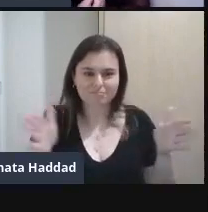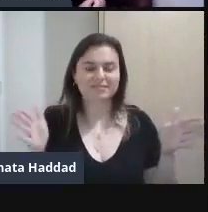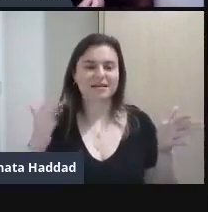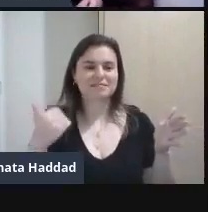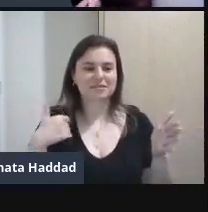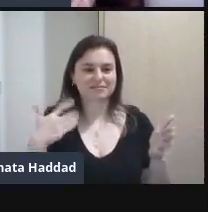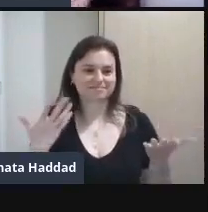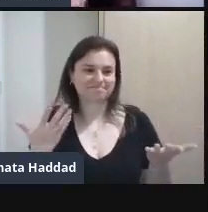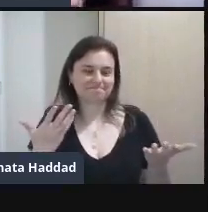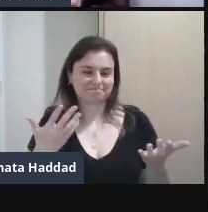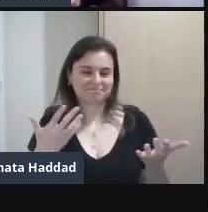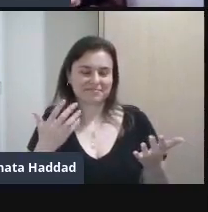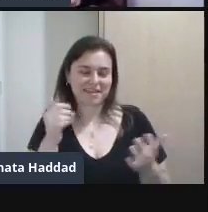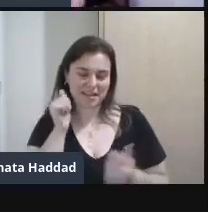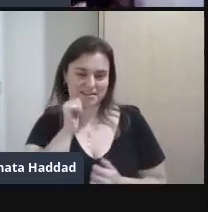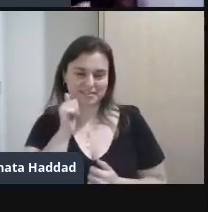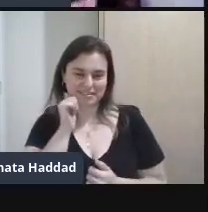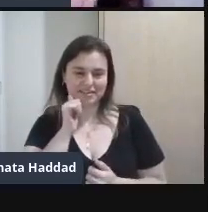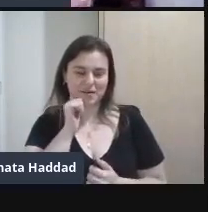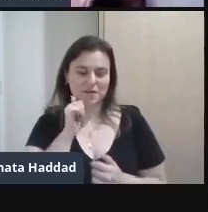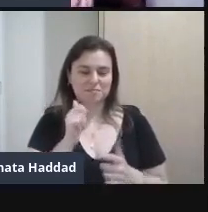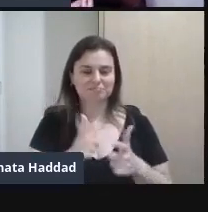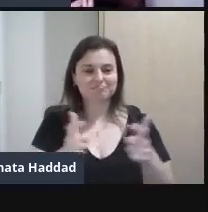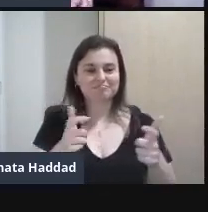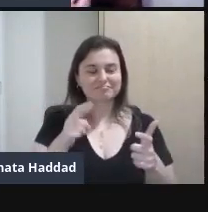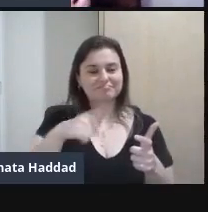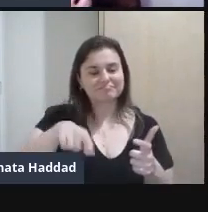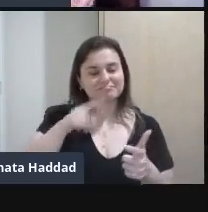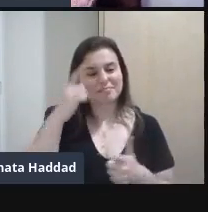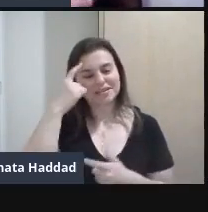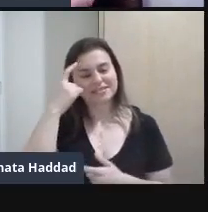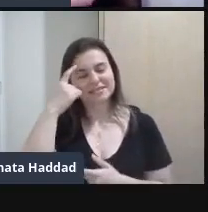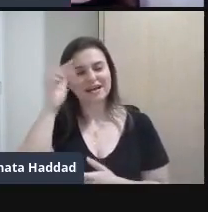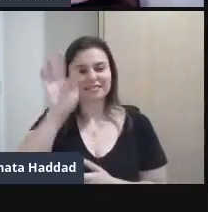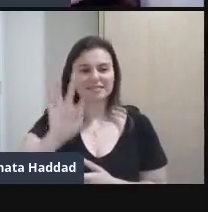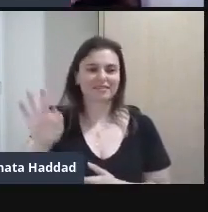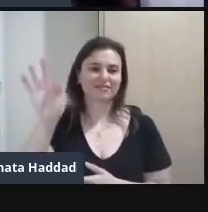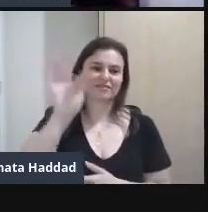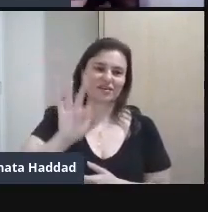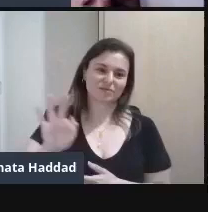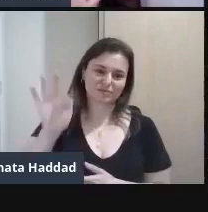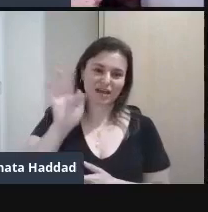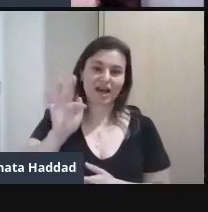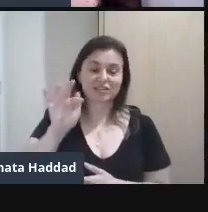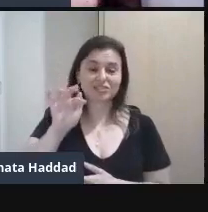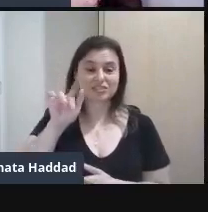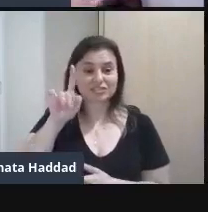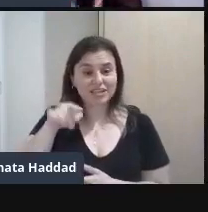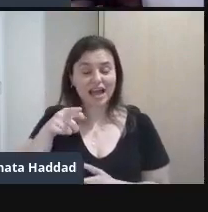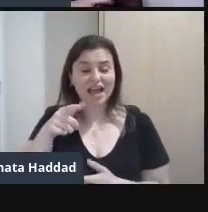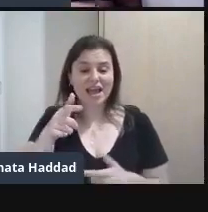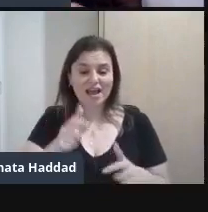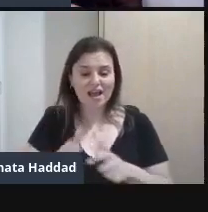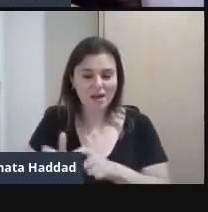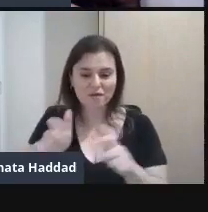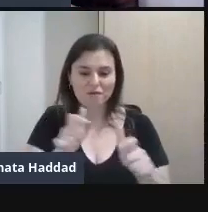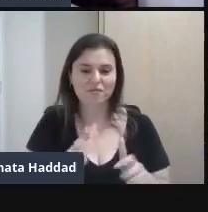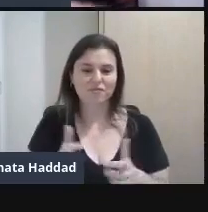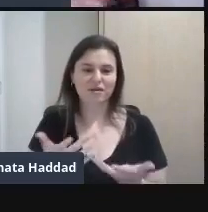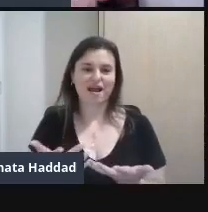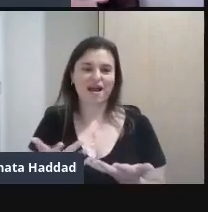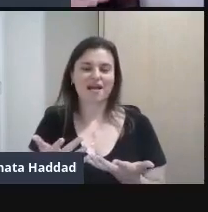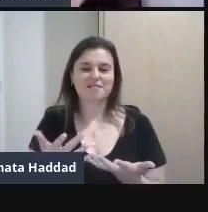Imagina né Geralmente a academia A universidade É um espaço extremamente formal As pessoas falam Ah narração de história